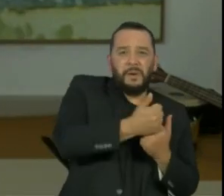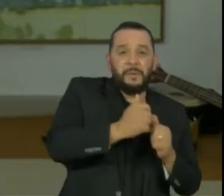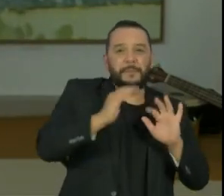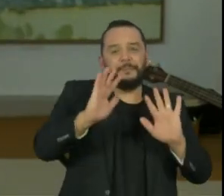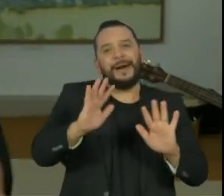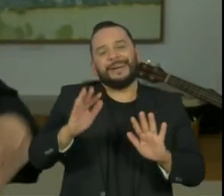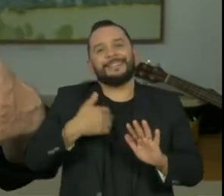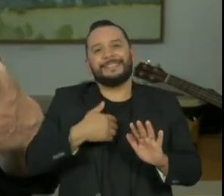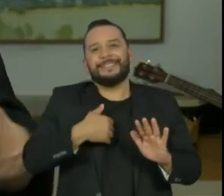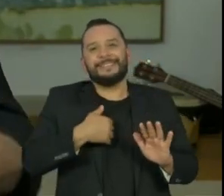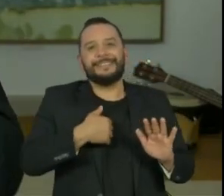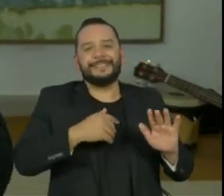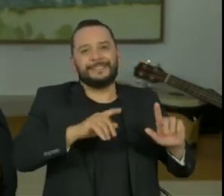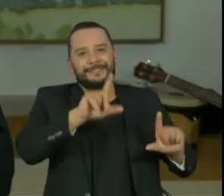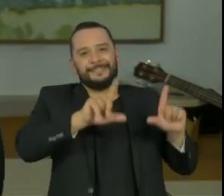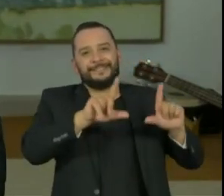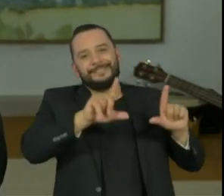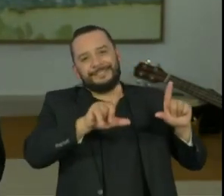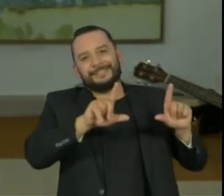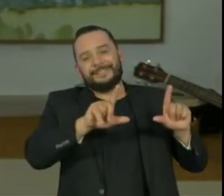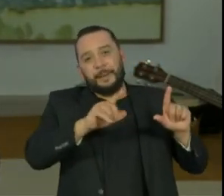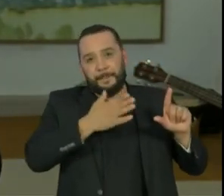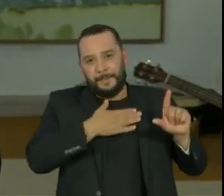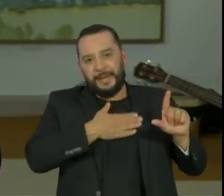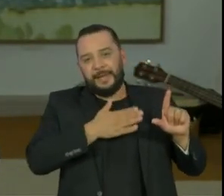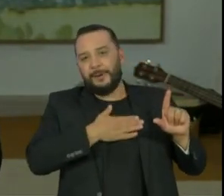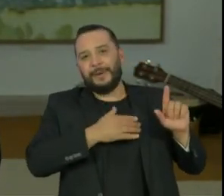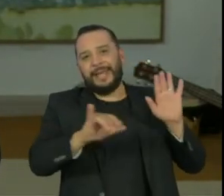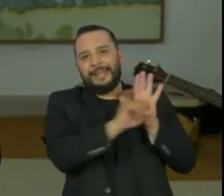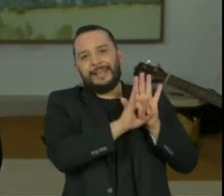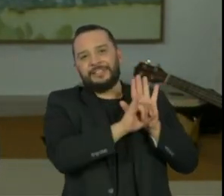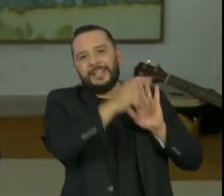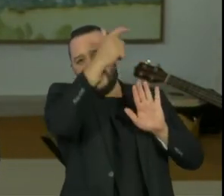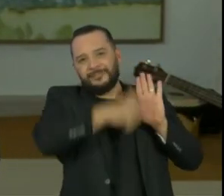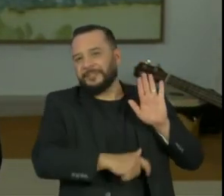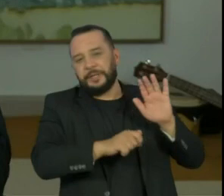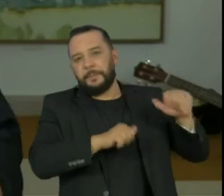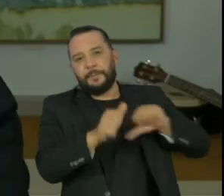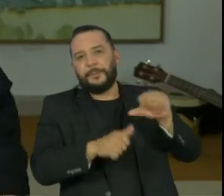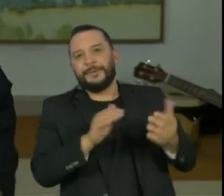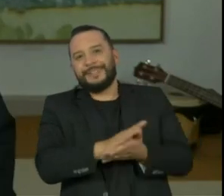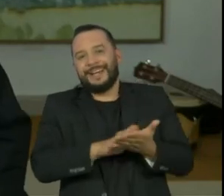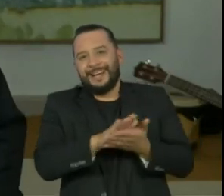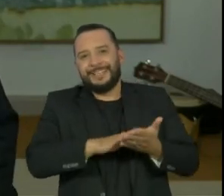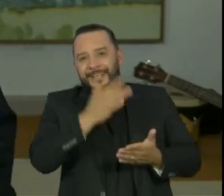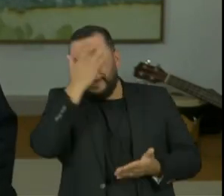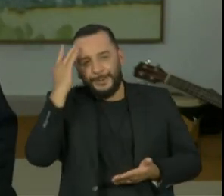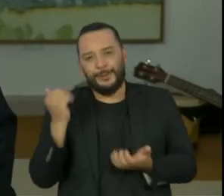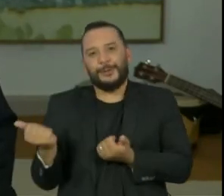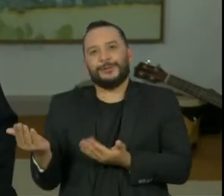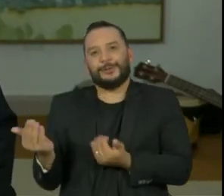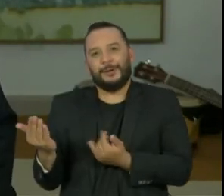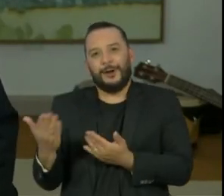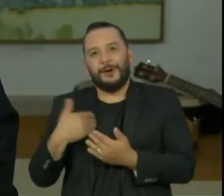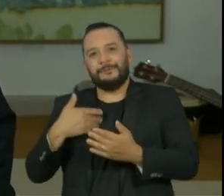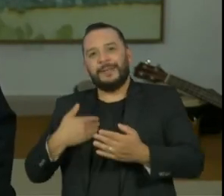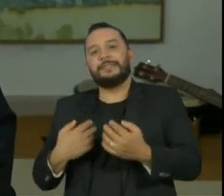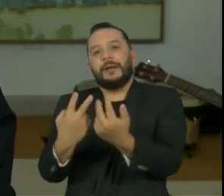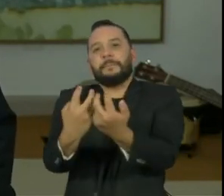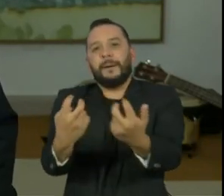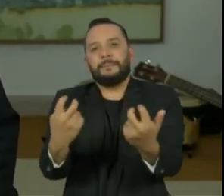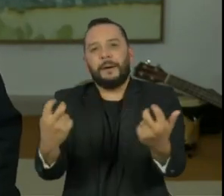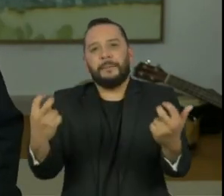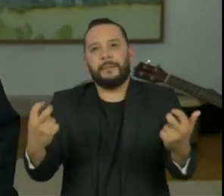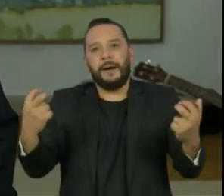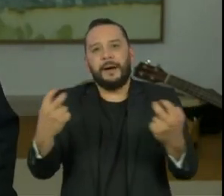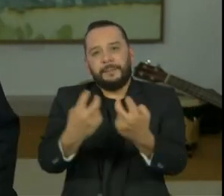do programa está nisso. Na simbologia e na certeza que, quando o jovem vai ao programa, ele